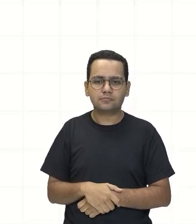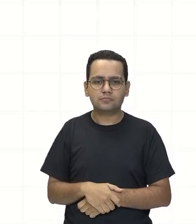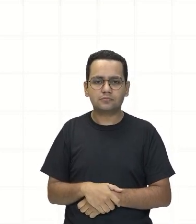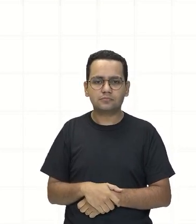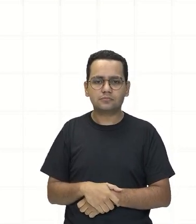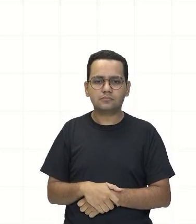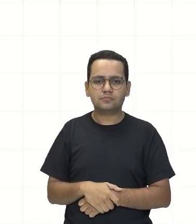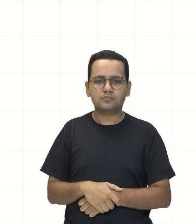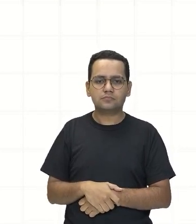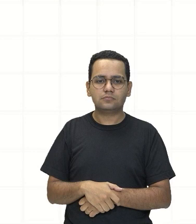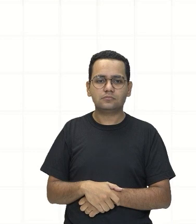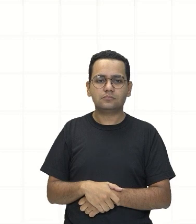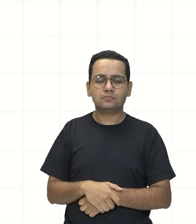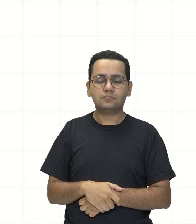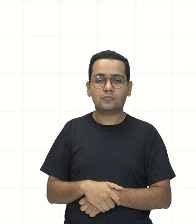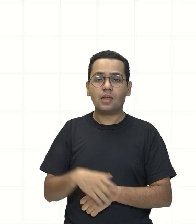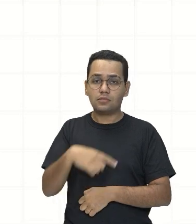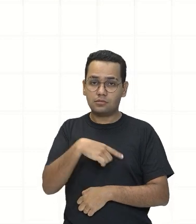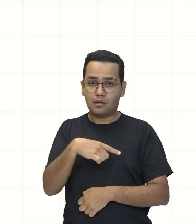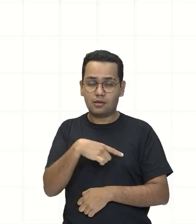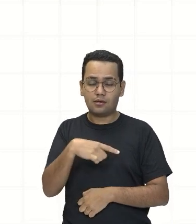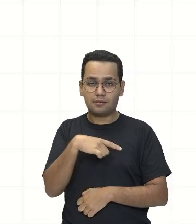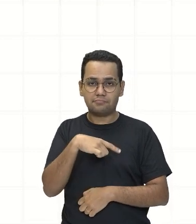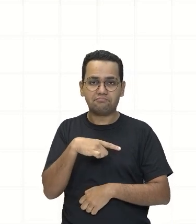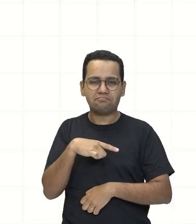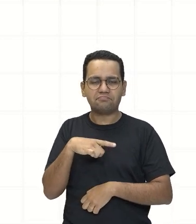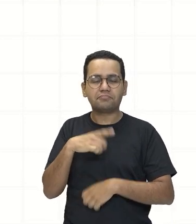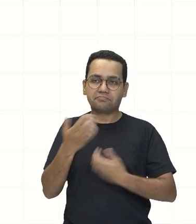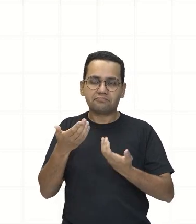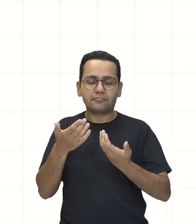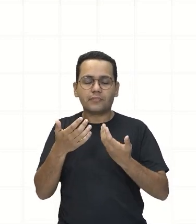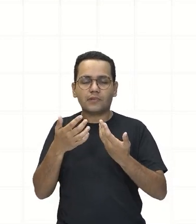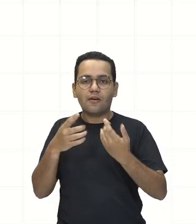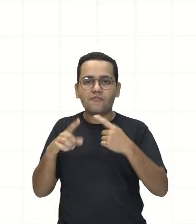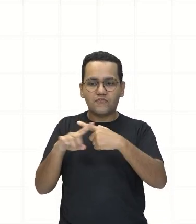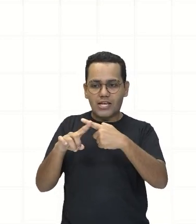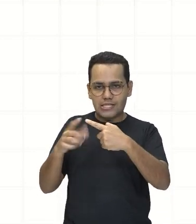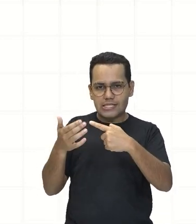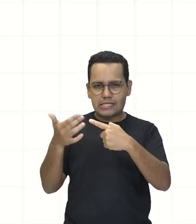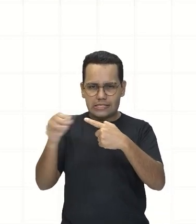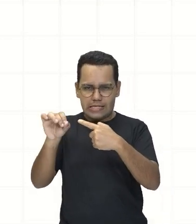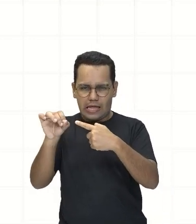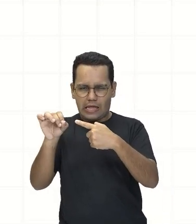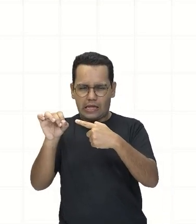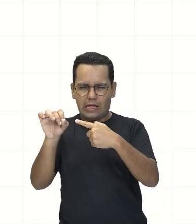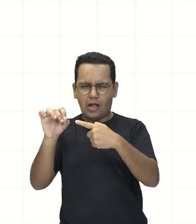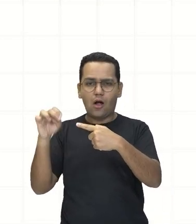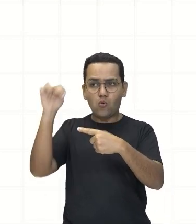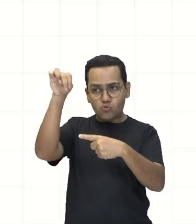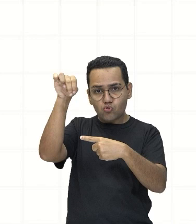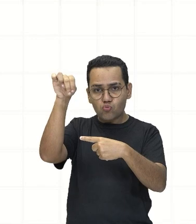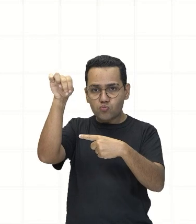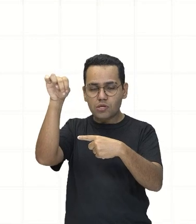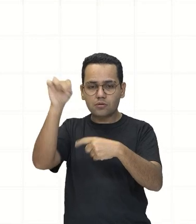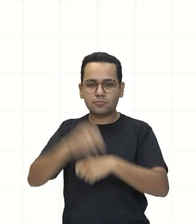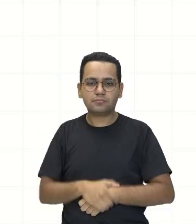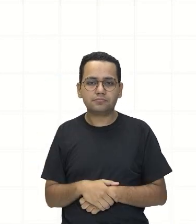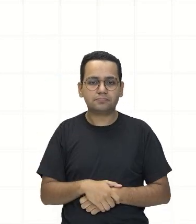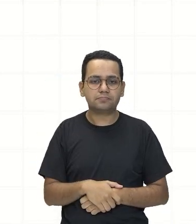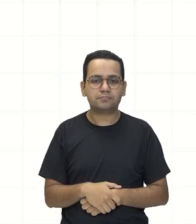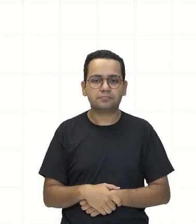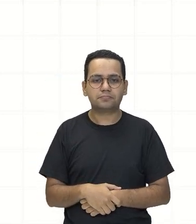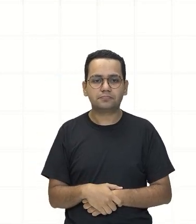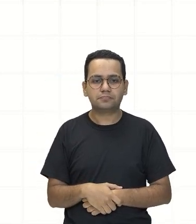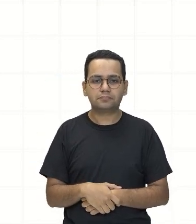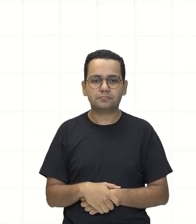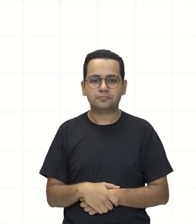de base 10 iguais Certo? Ou seja, olha Os expoentes sejam iguais Então, você tem